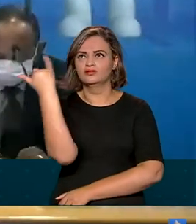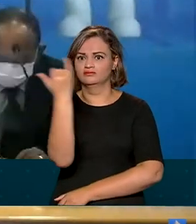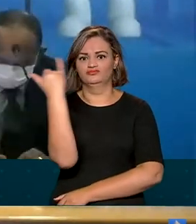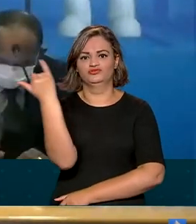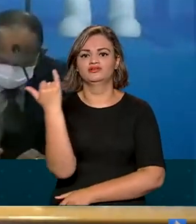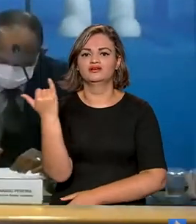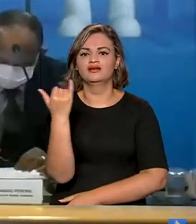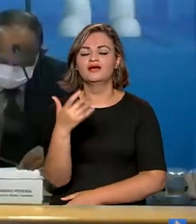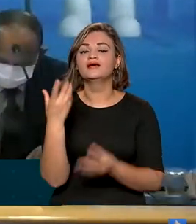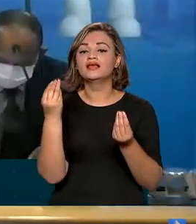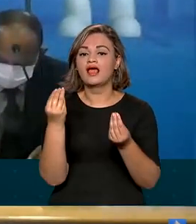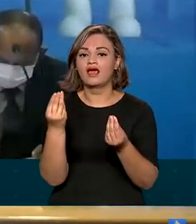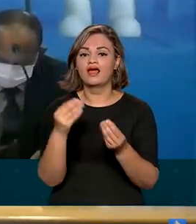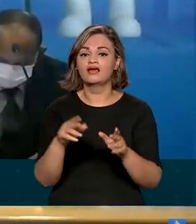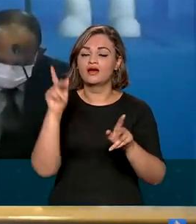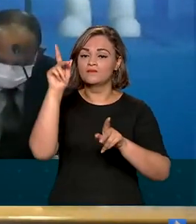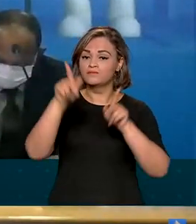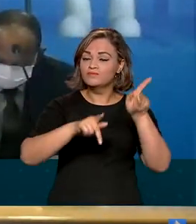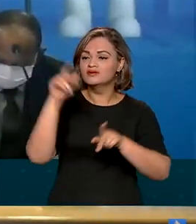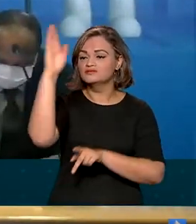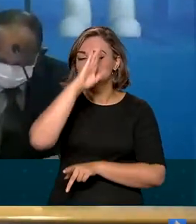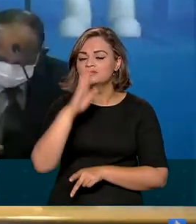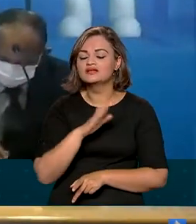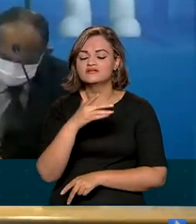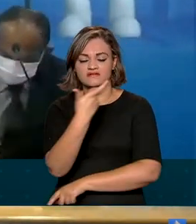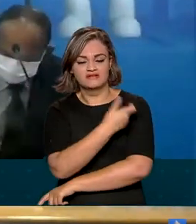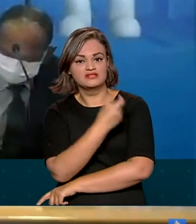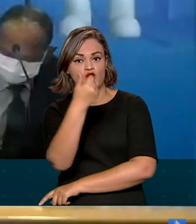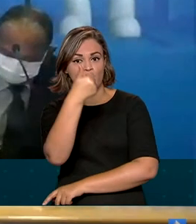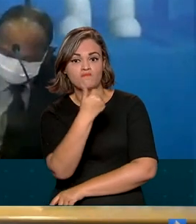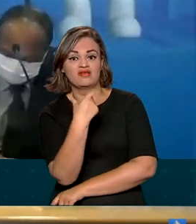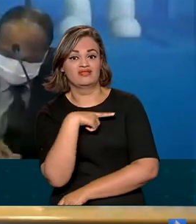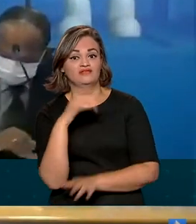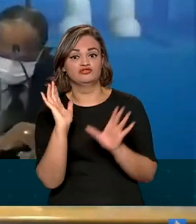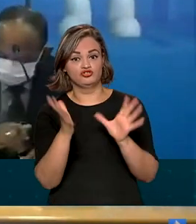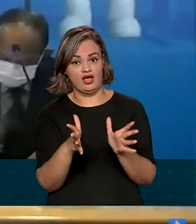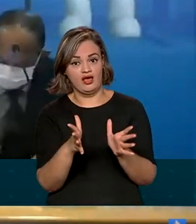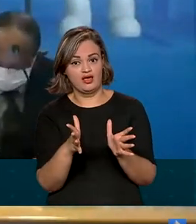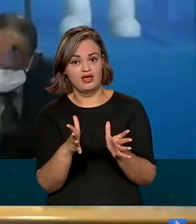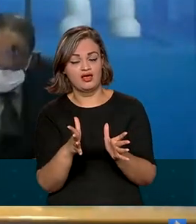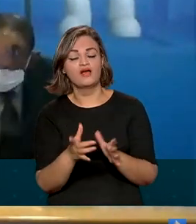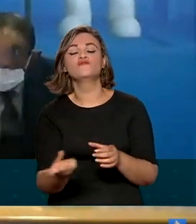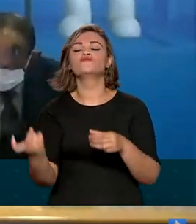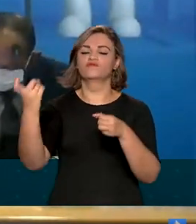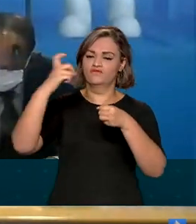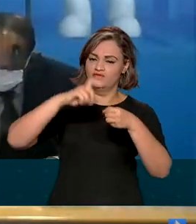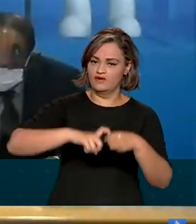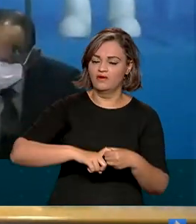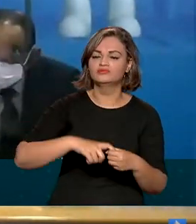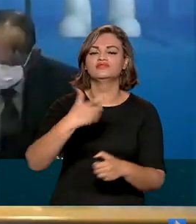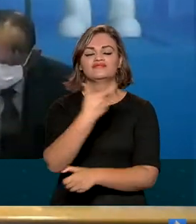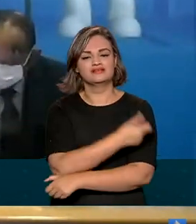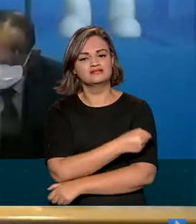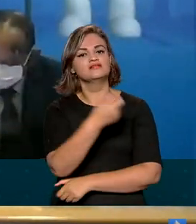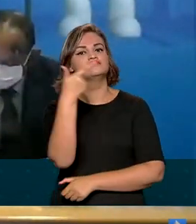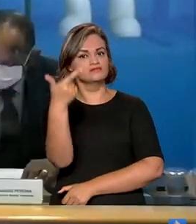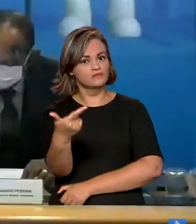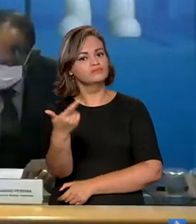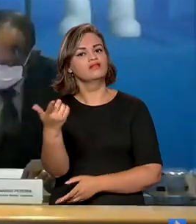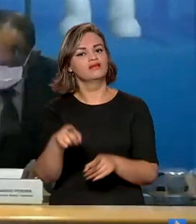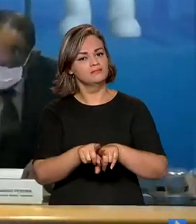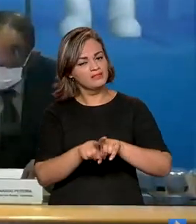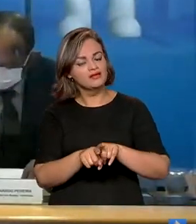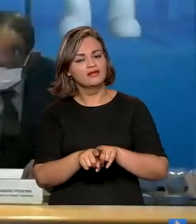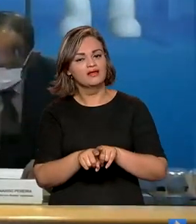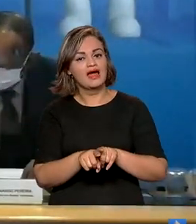que a população brasileira que tomou a primeira dose da vacina, ela volte para tomar a segunda